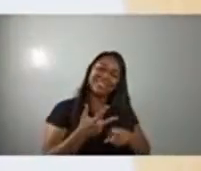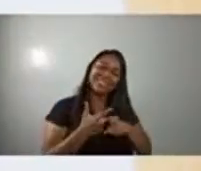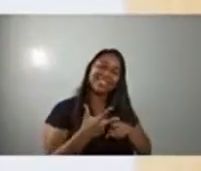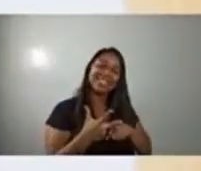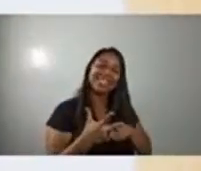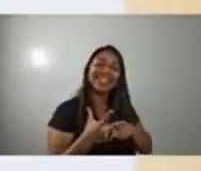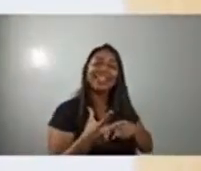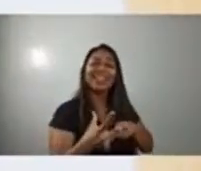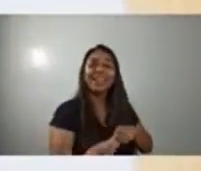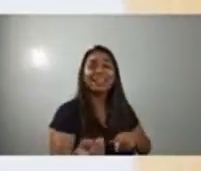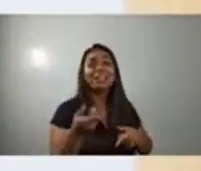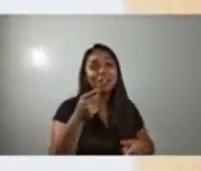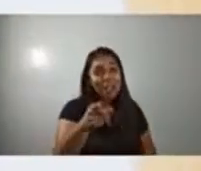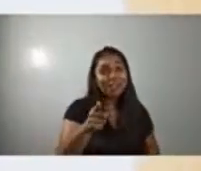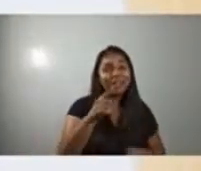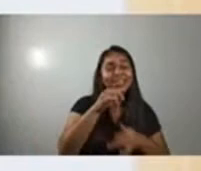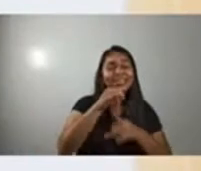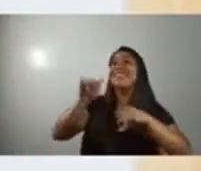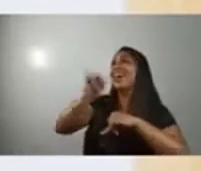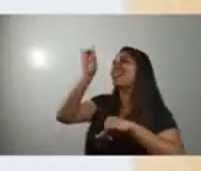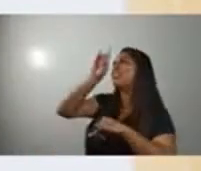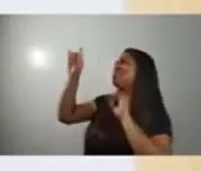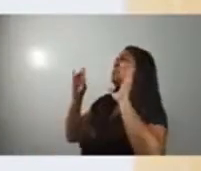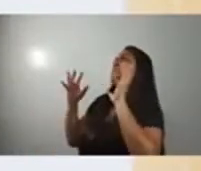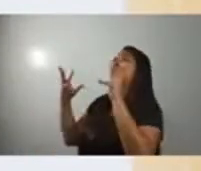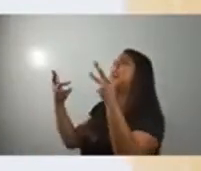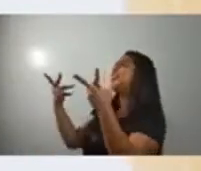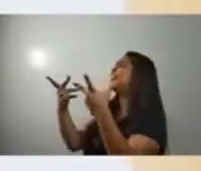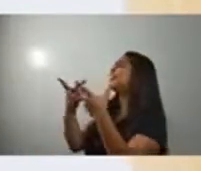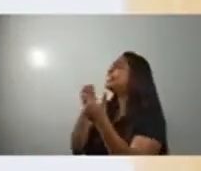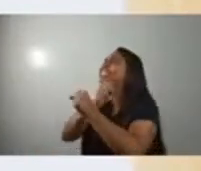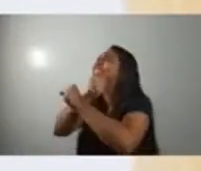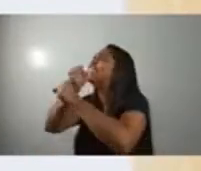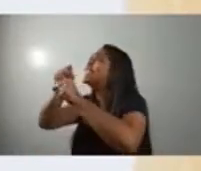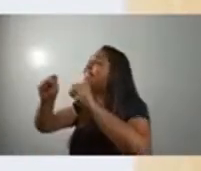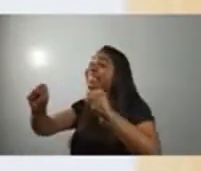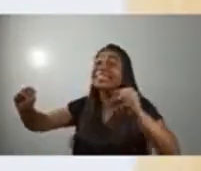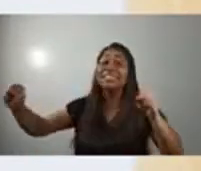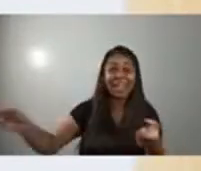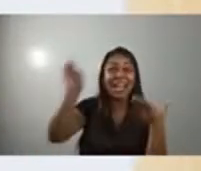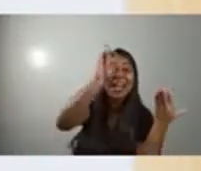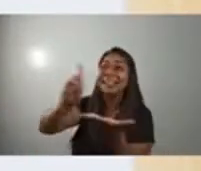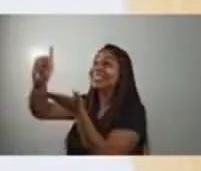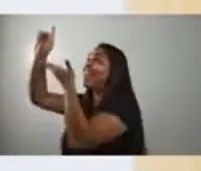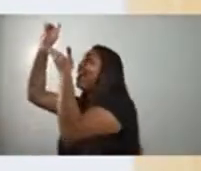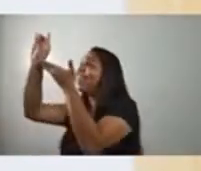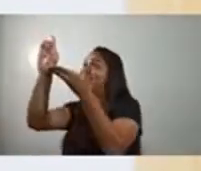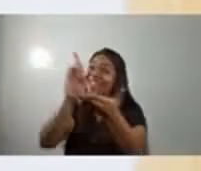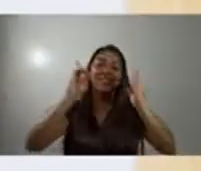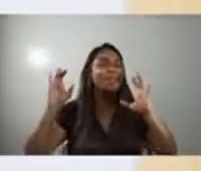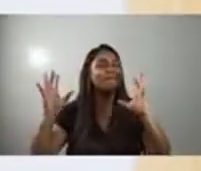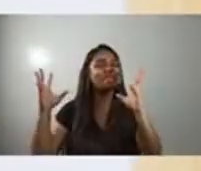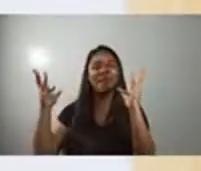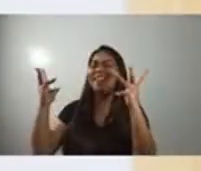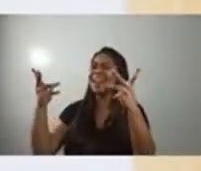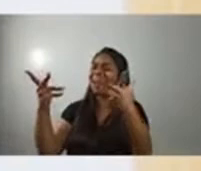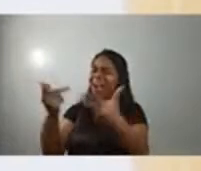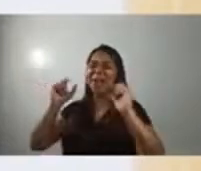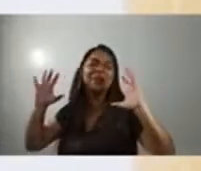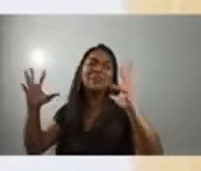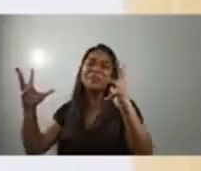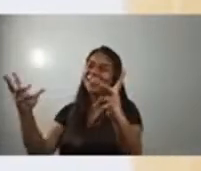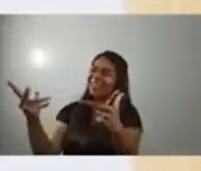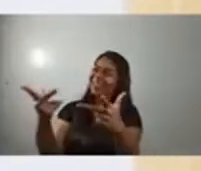Ele é tremendo, Ele é grande Este Deus é tremendo, tremendo,